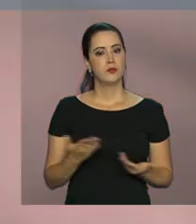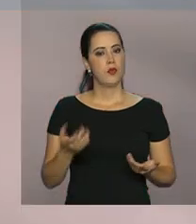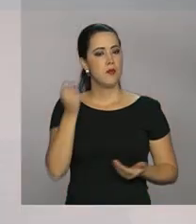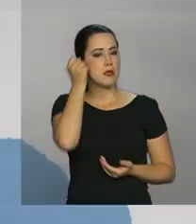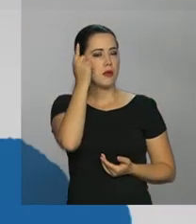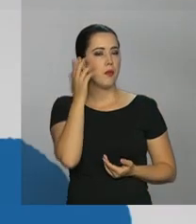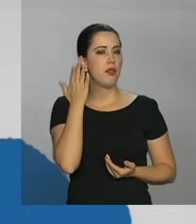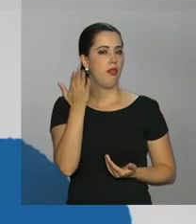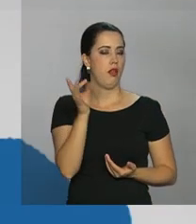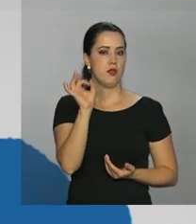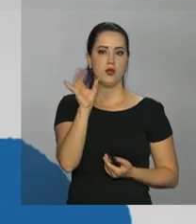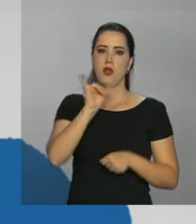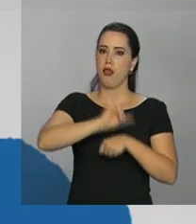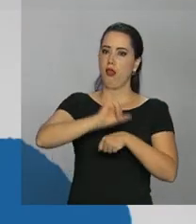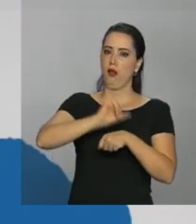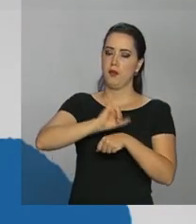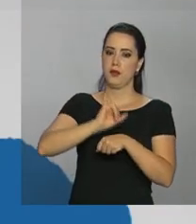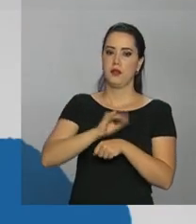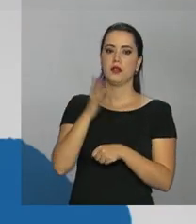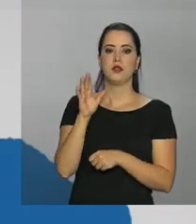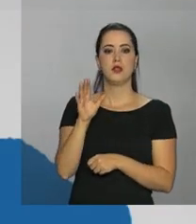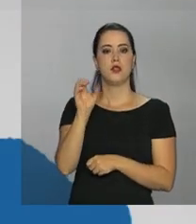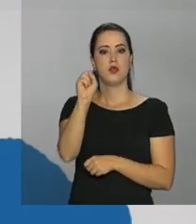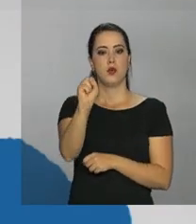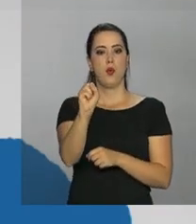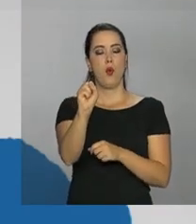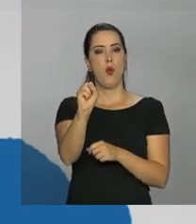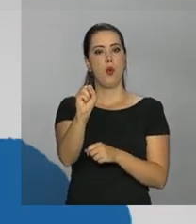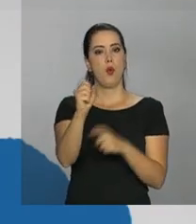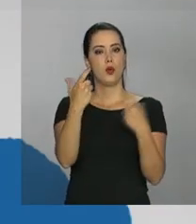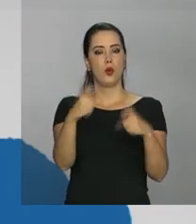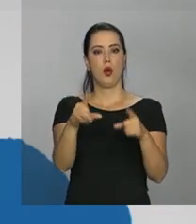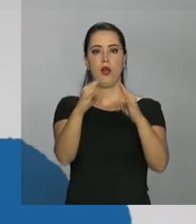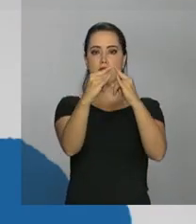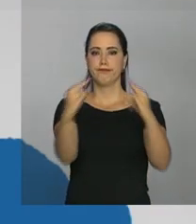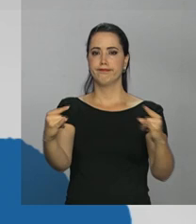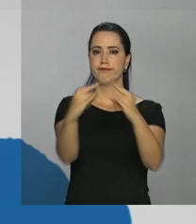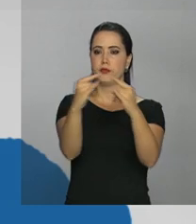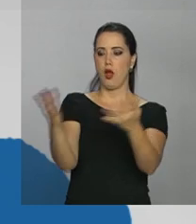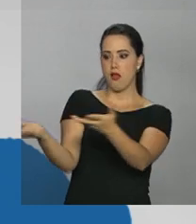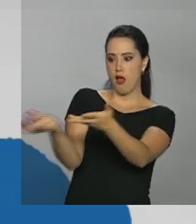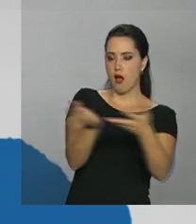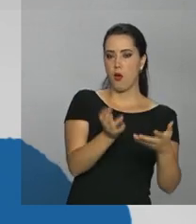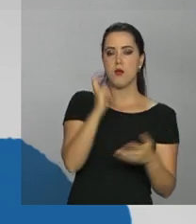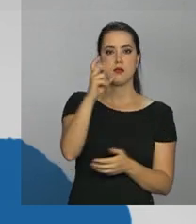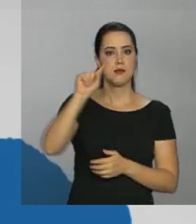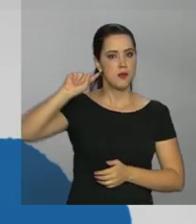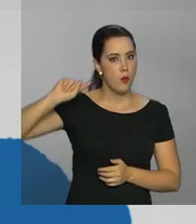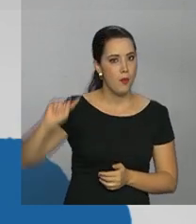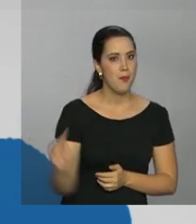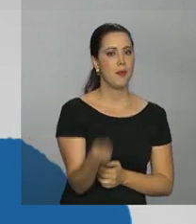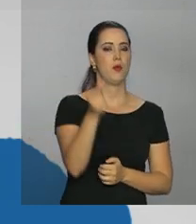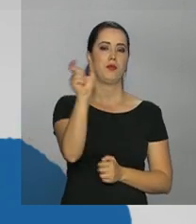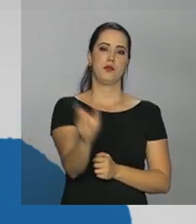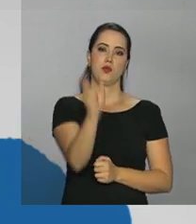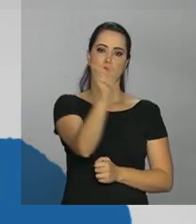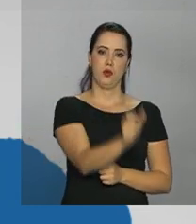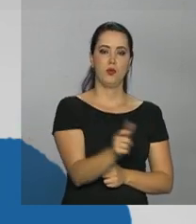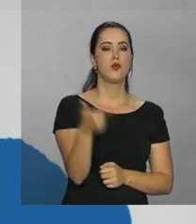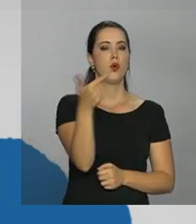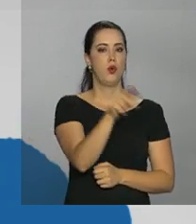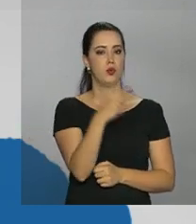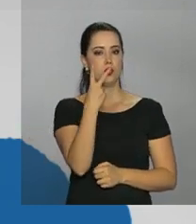ter uma ideia, só na capital Boa Vista são oito abrigos, que acolhem mais de 5 mil pessoas. Outros dois